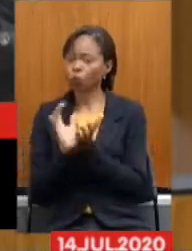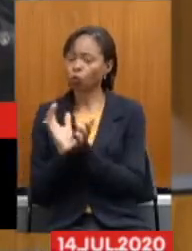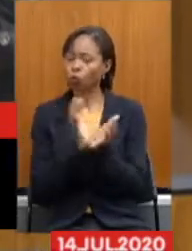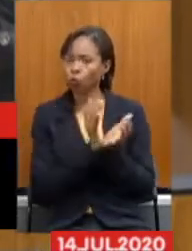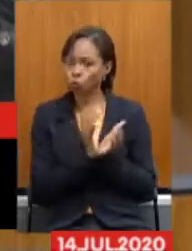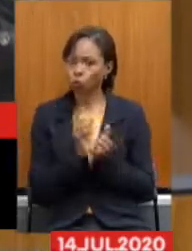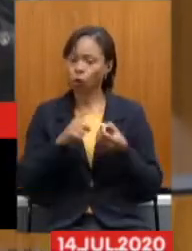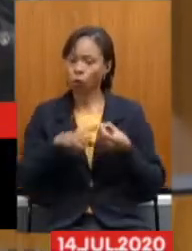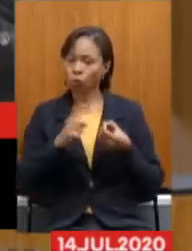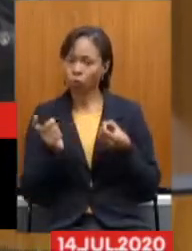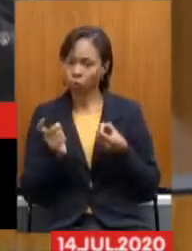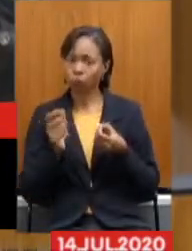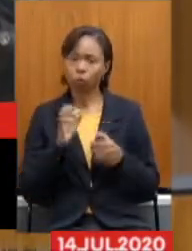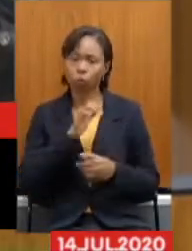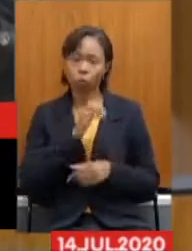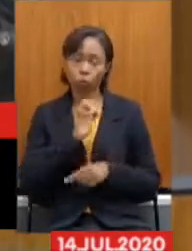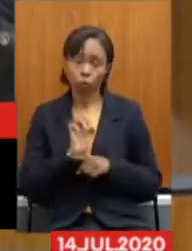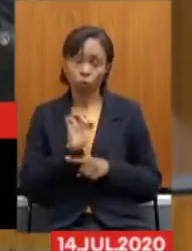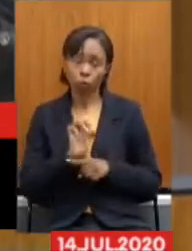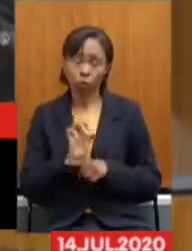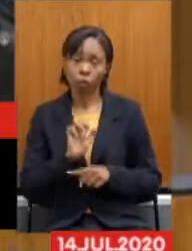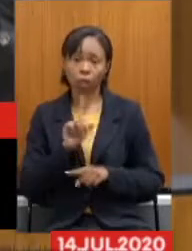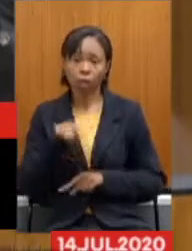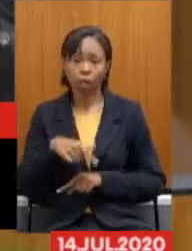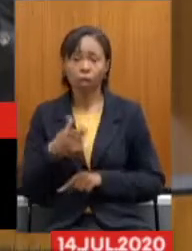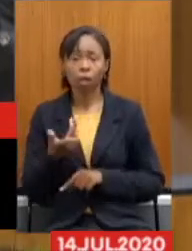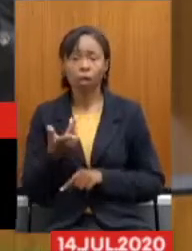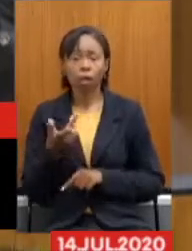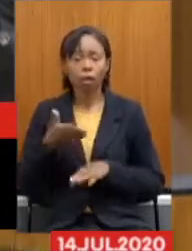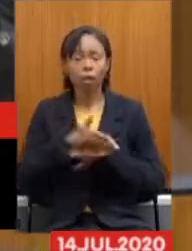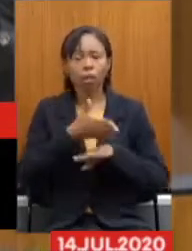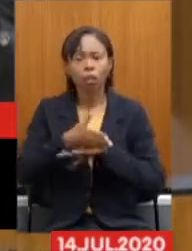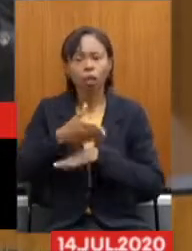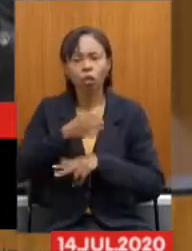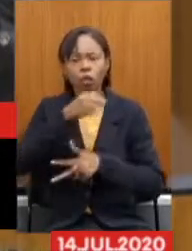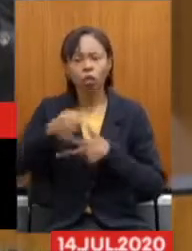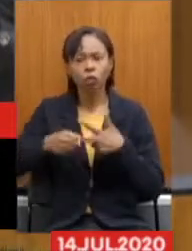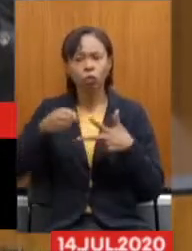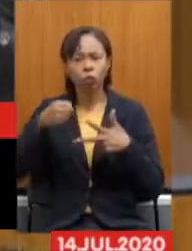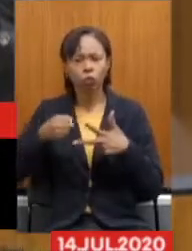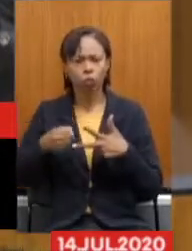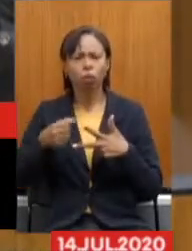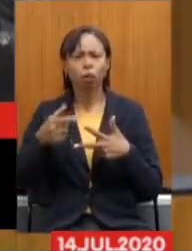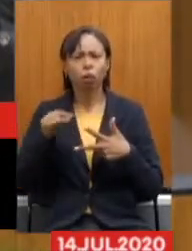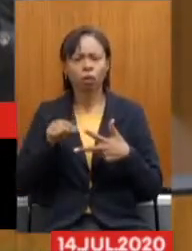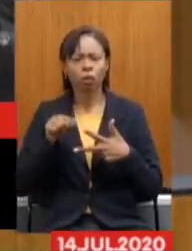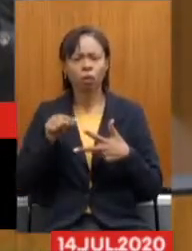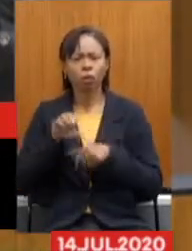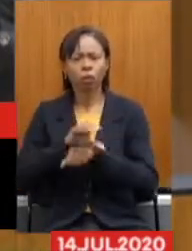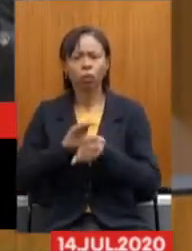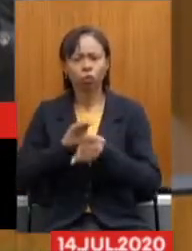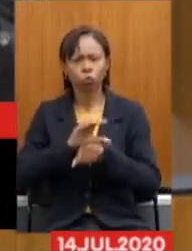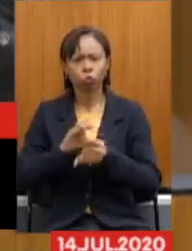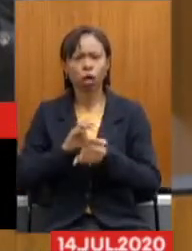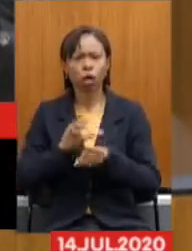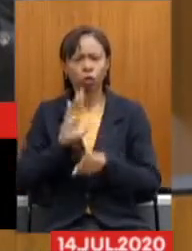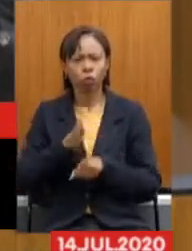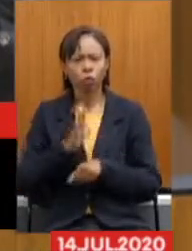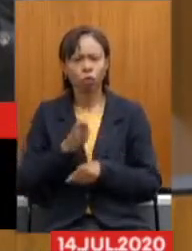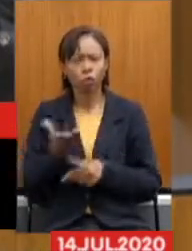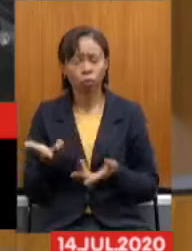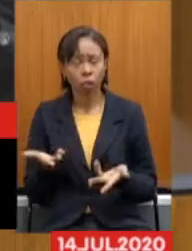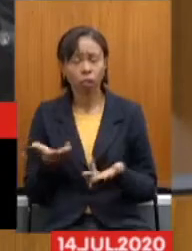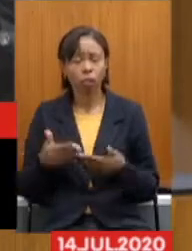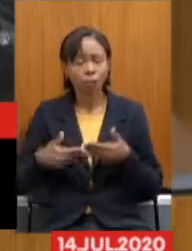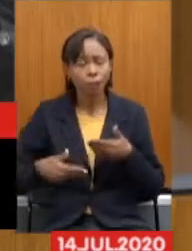por si caracteriza como intervenção indevida da autonomia dos poderes consagrados constitucionalmente. E a que trazemos é